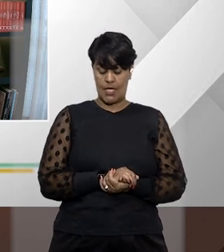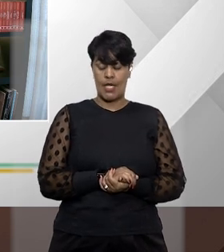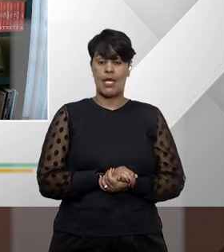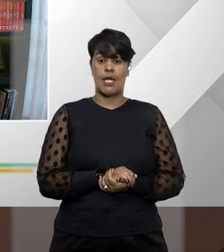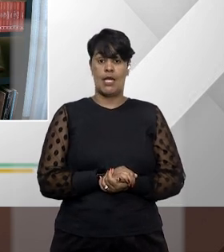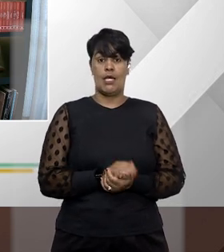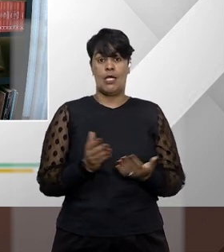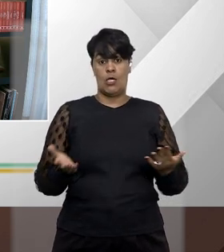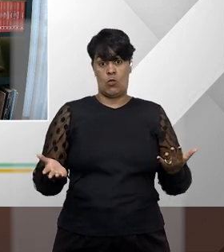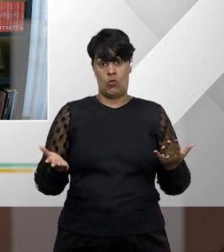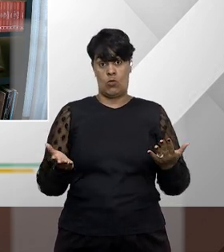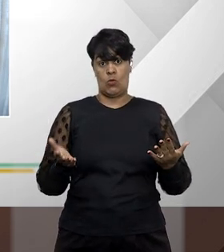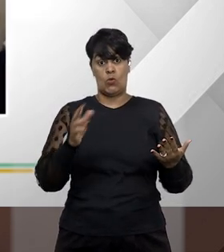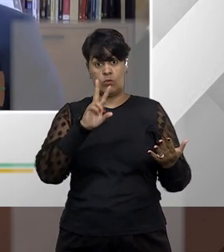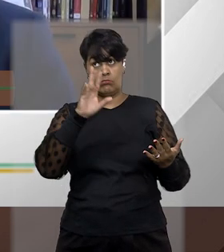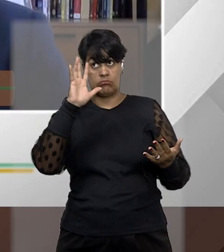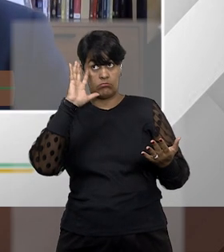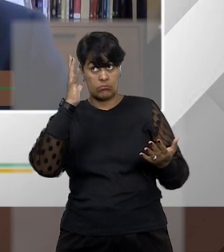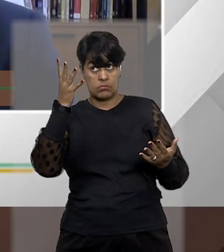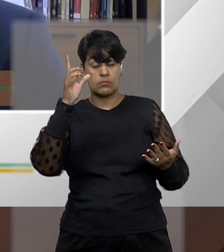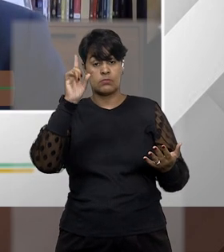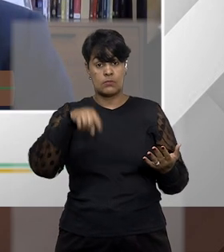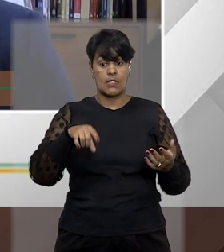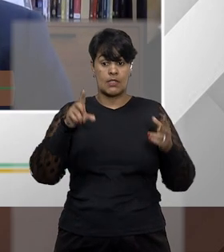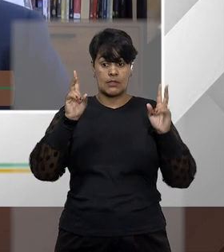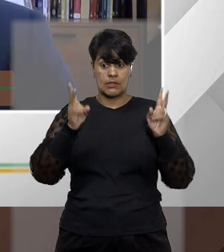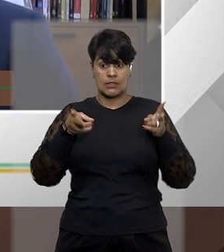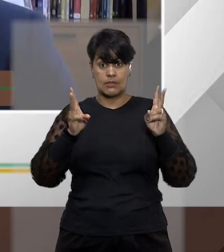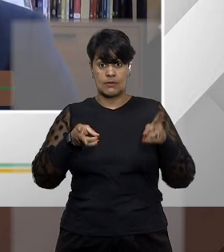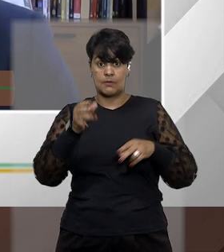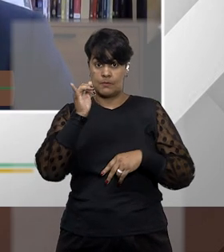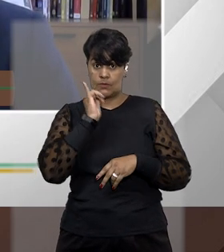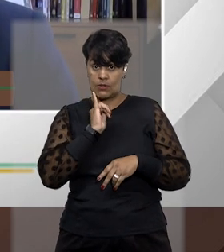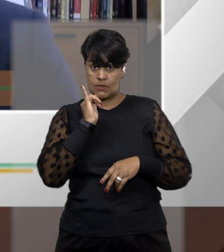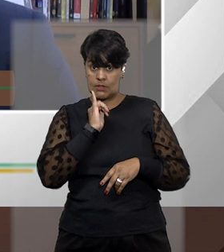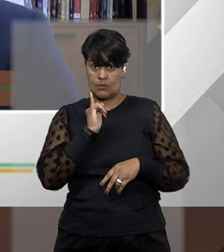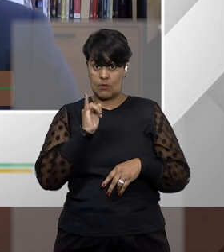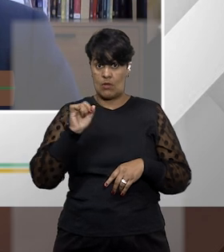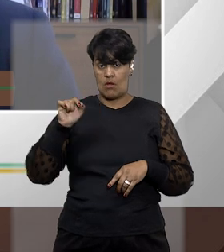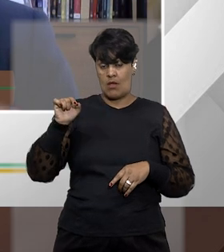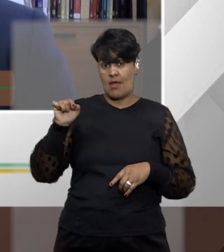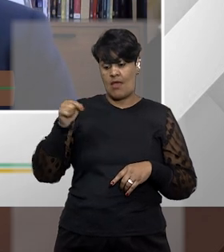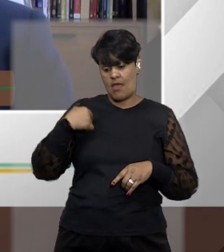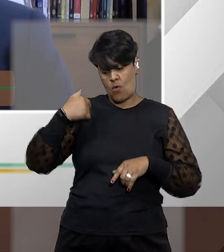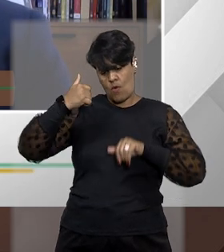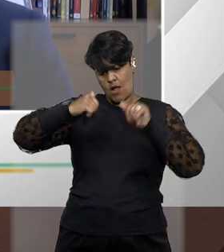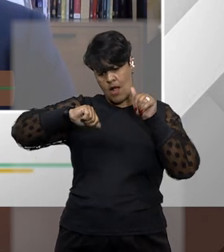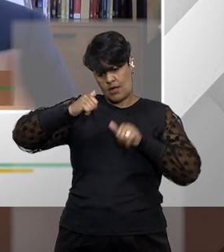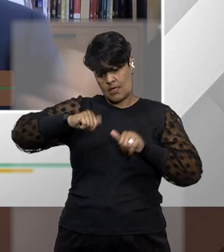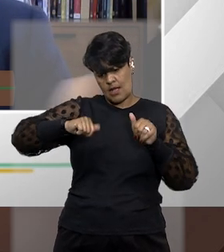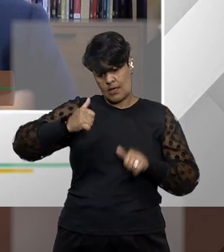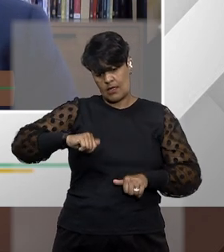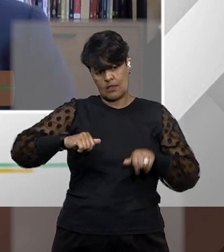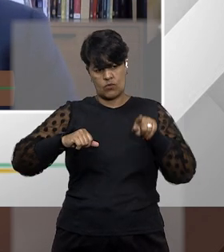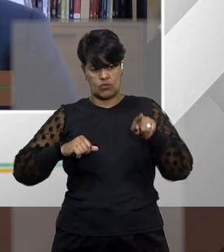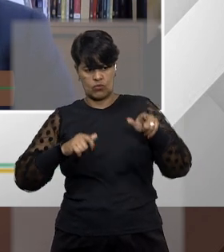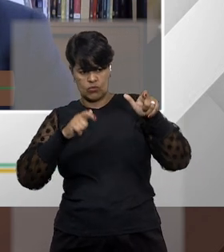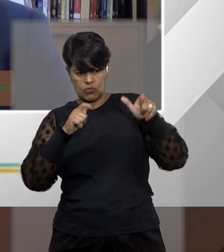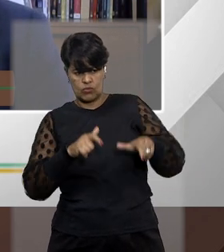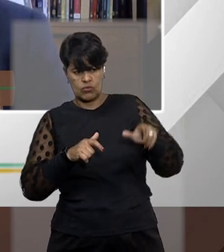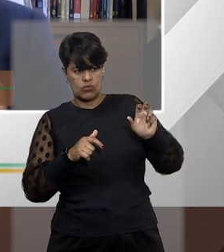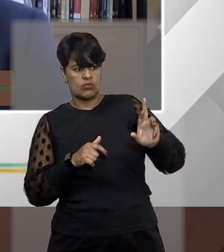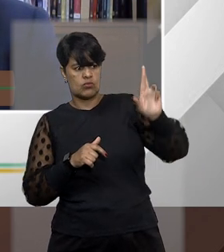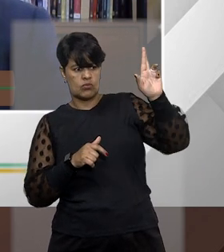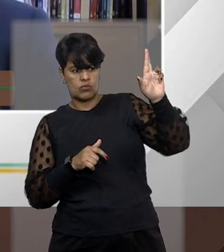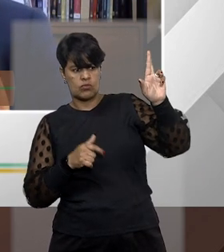será sempre a sede funcional da autoridade coator então essa é a regra então analisando ali a função desempenhada pela autoridade